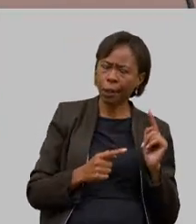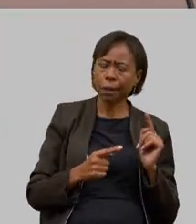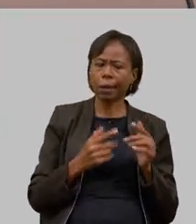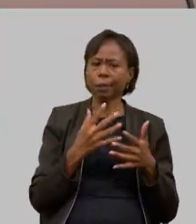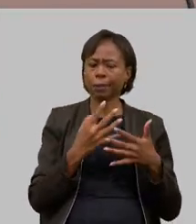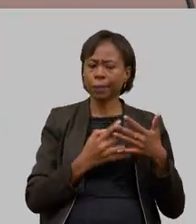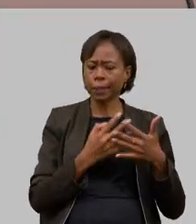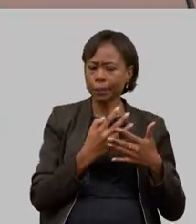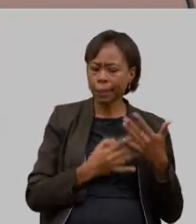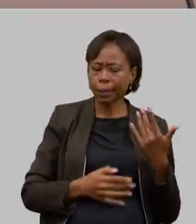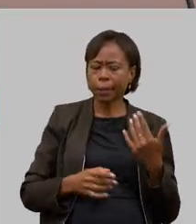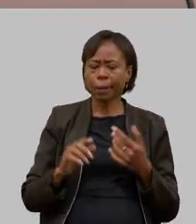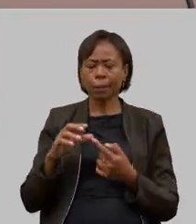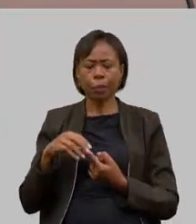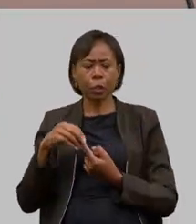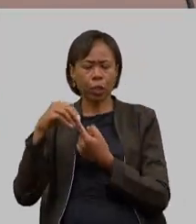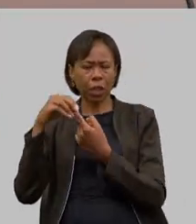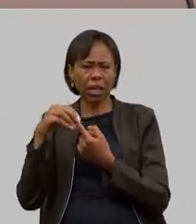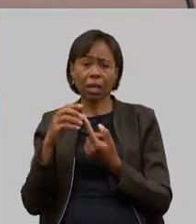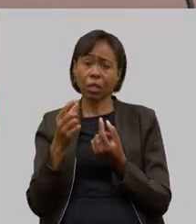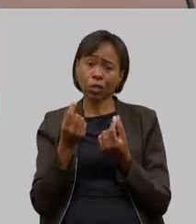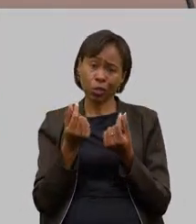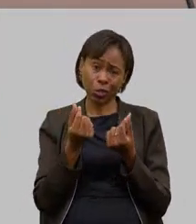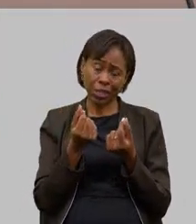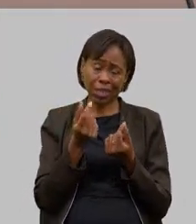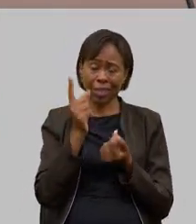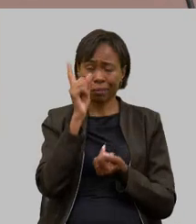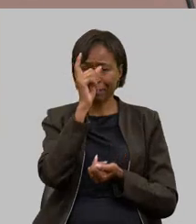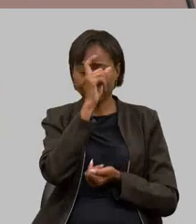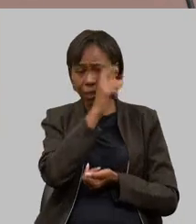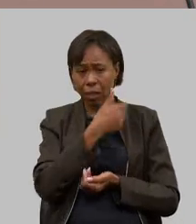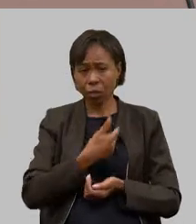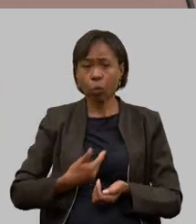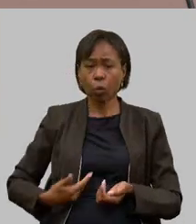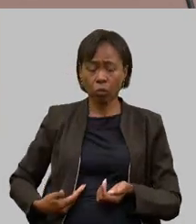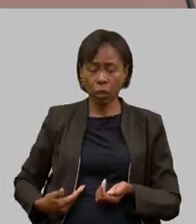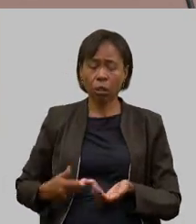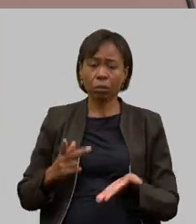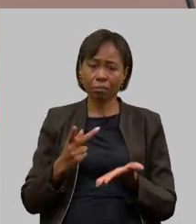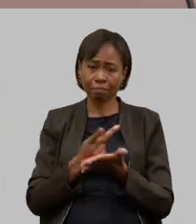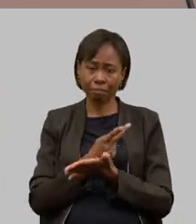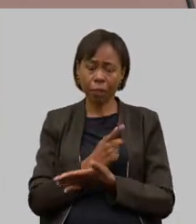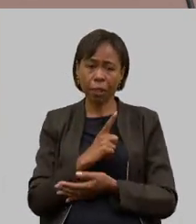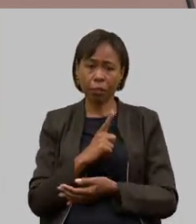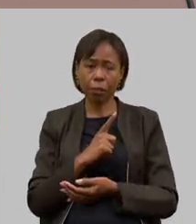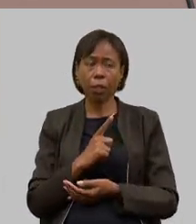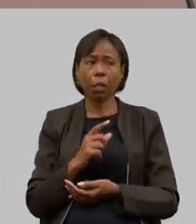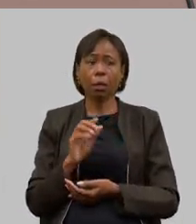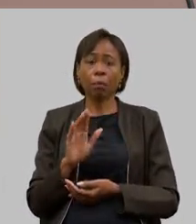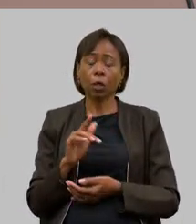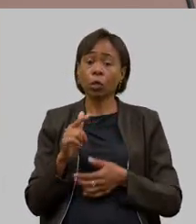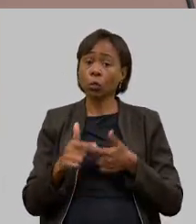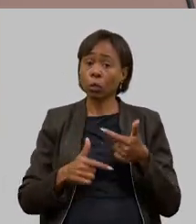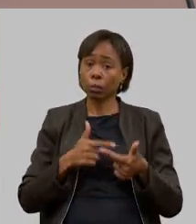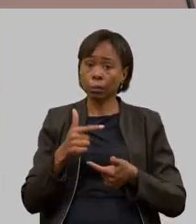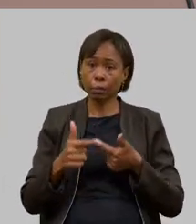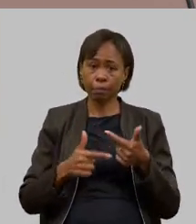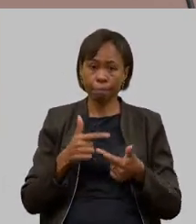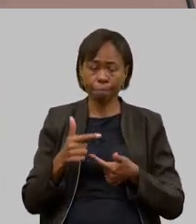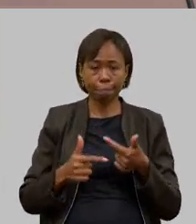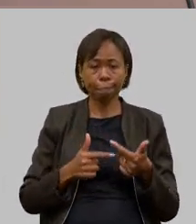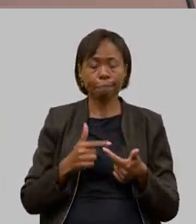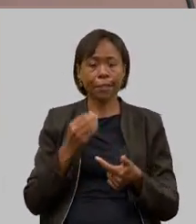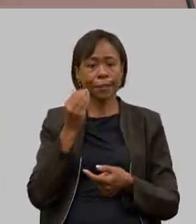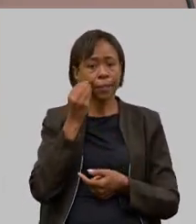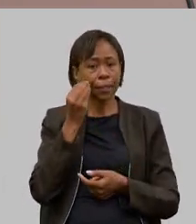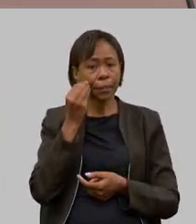dificuldade de caixa que o governo vem passando desde que assumiu e nós trabalhamos para poder otimizar isso dentro do